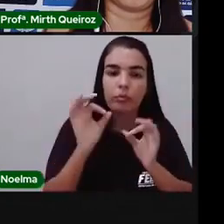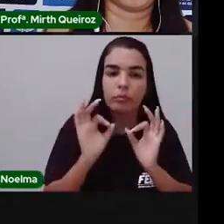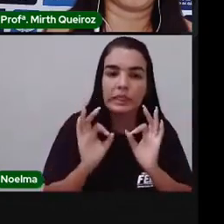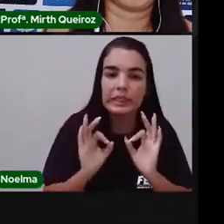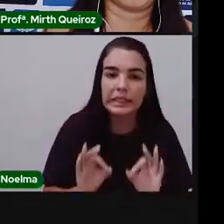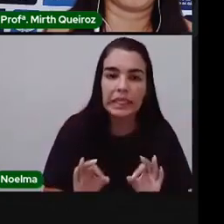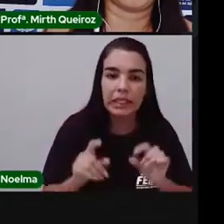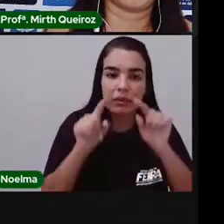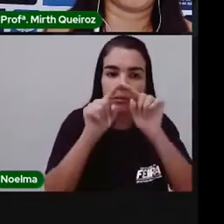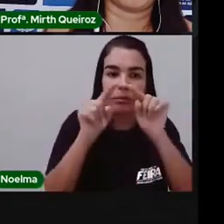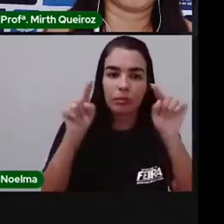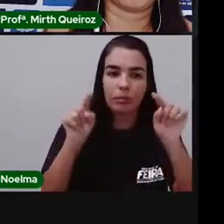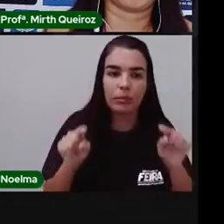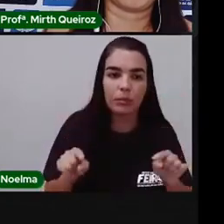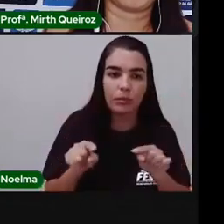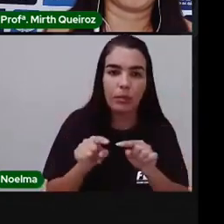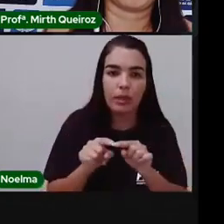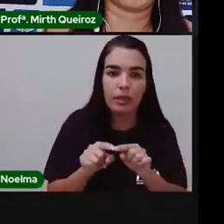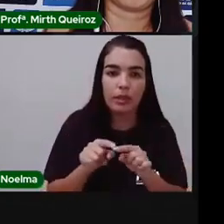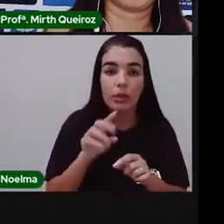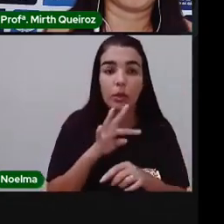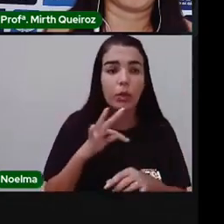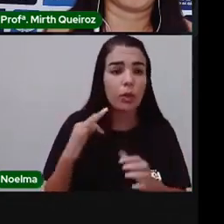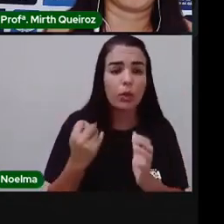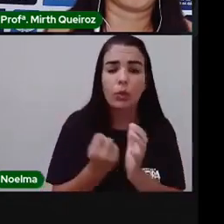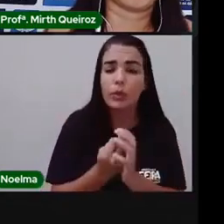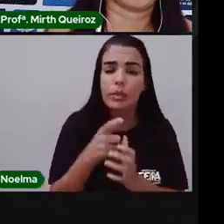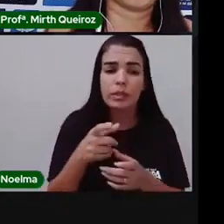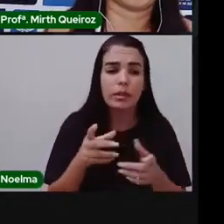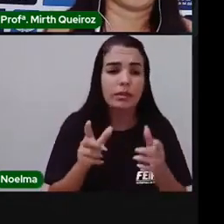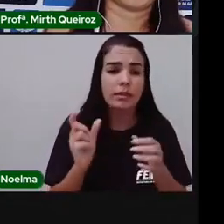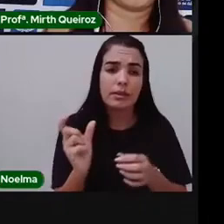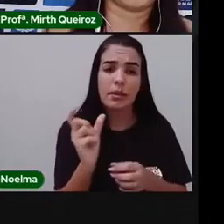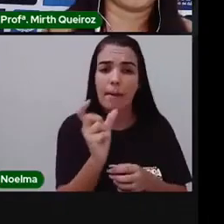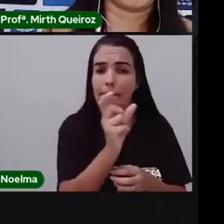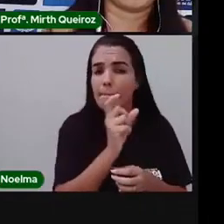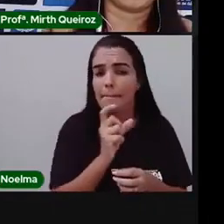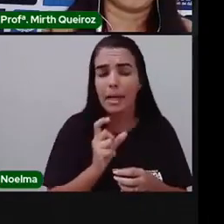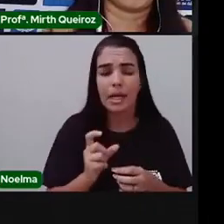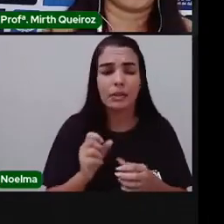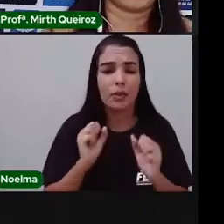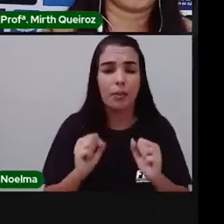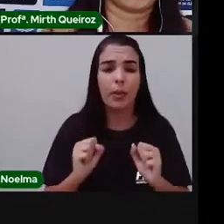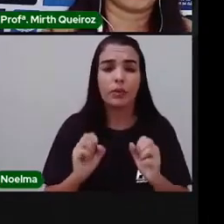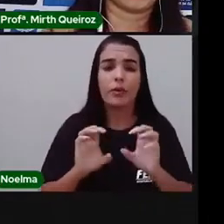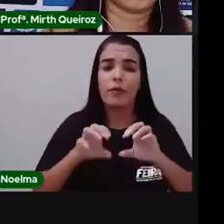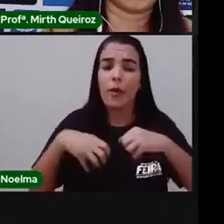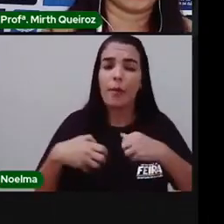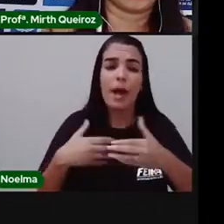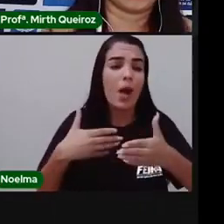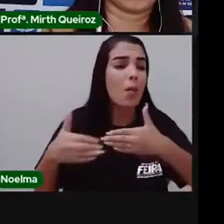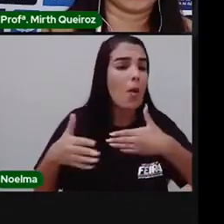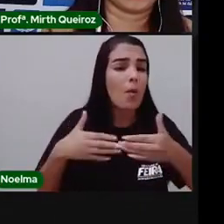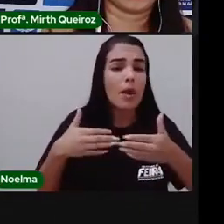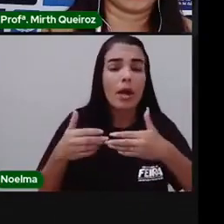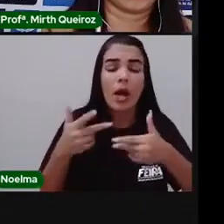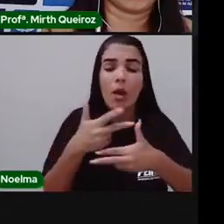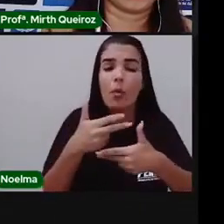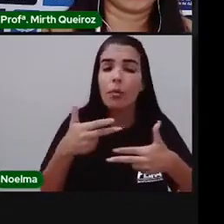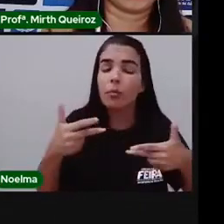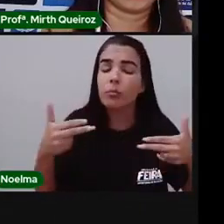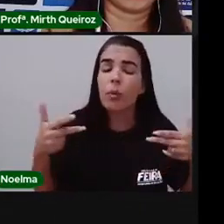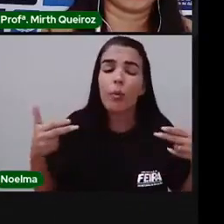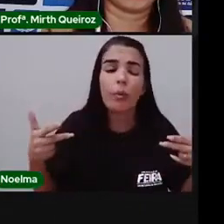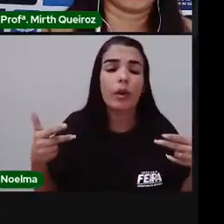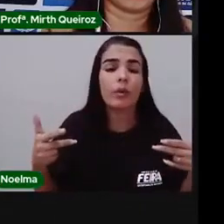todas essas partes do tangrã, vocês podem montar várias coisas. Animais, né? Ou qualquer outra figura que vocês